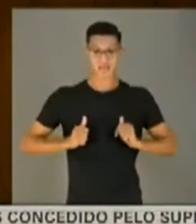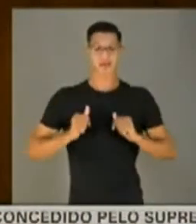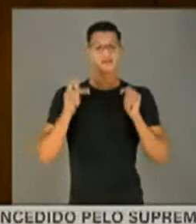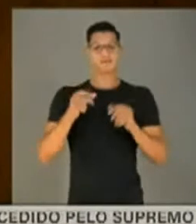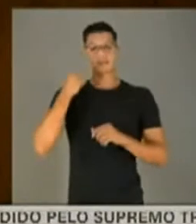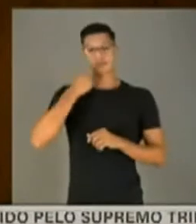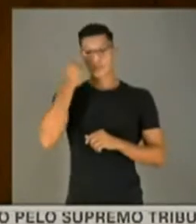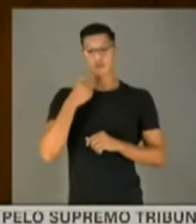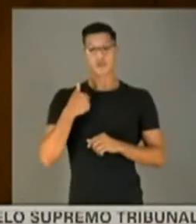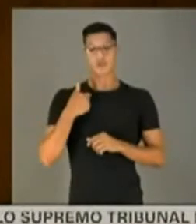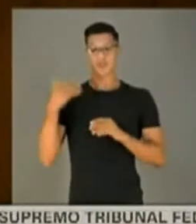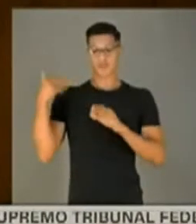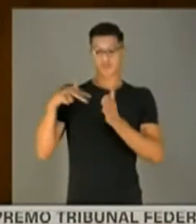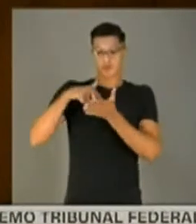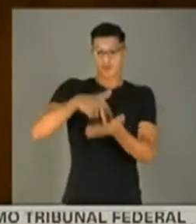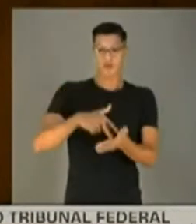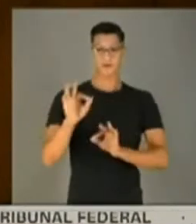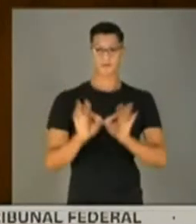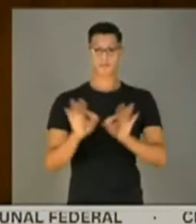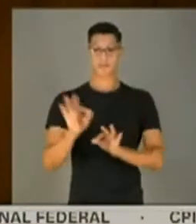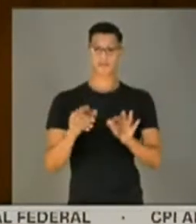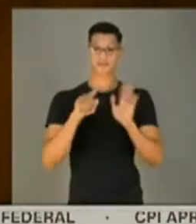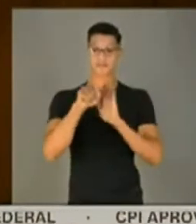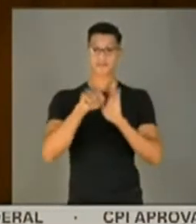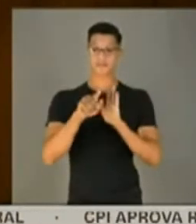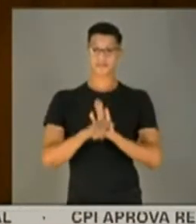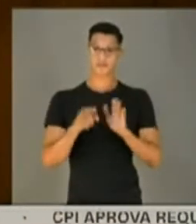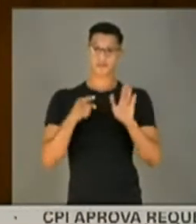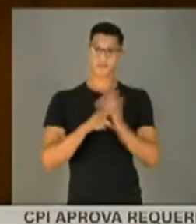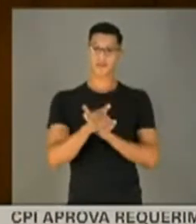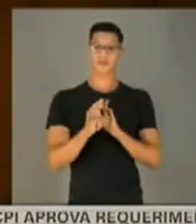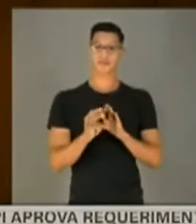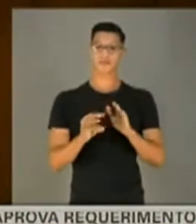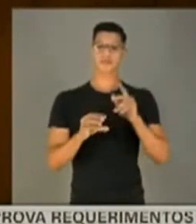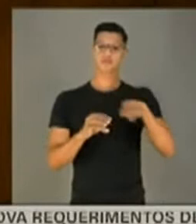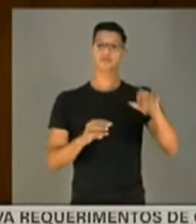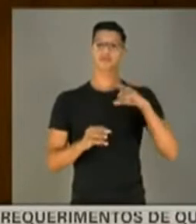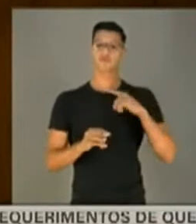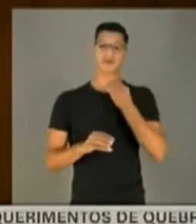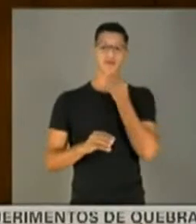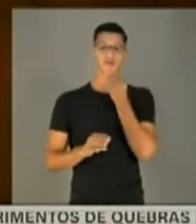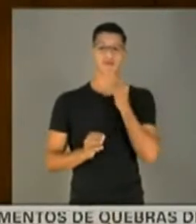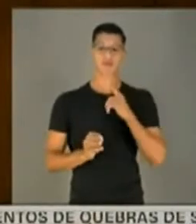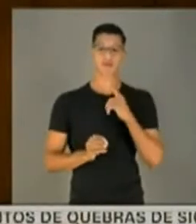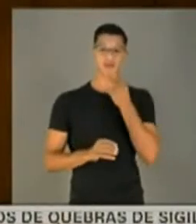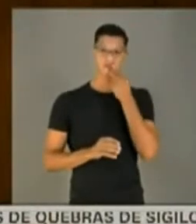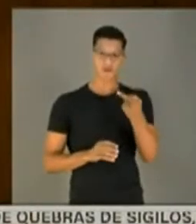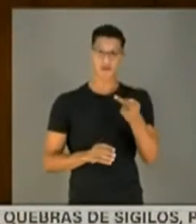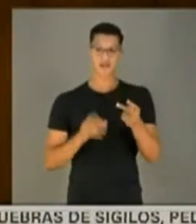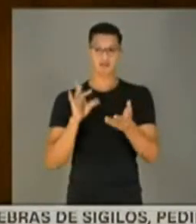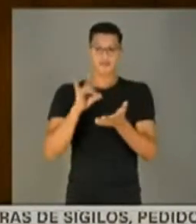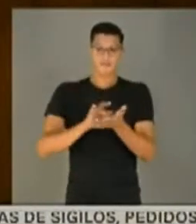como senador, de que eu vim aqui preparado para te inquirir, para te perguntar, para que o senhor tivesse a oportunidade de falar